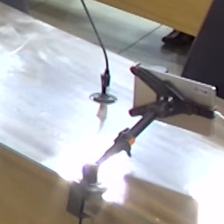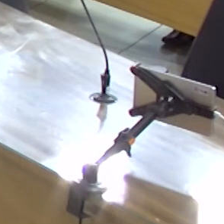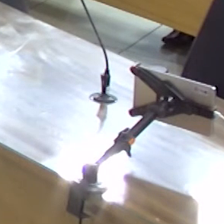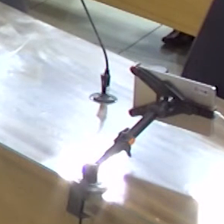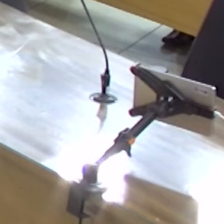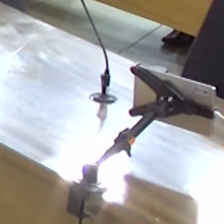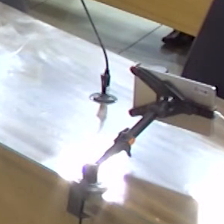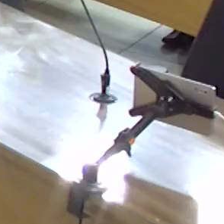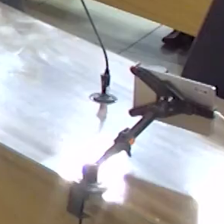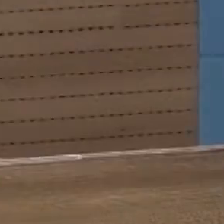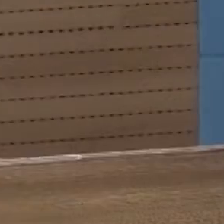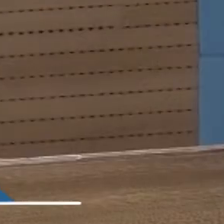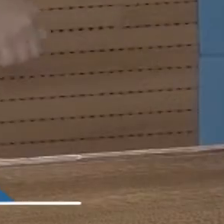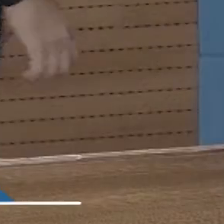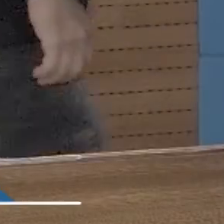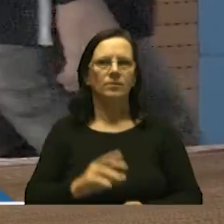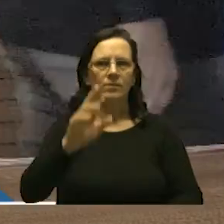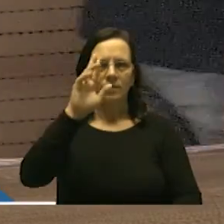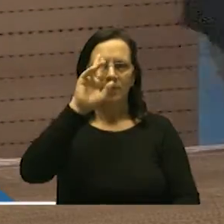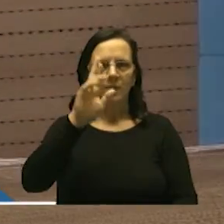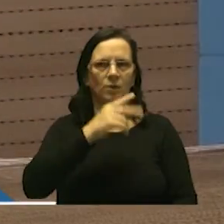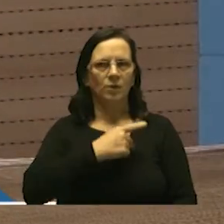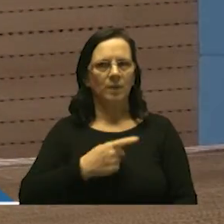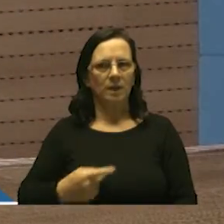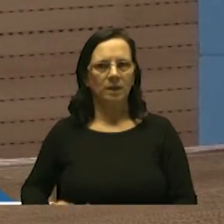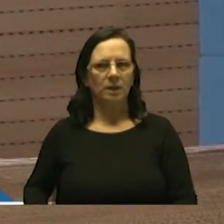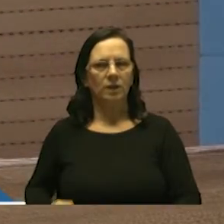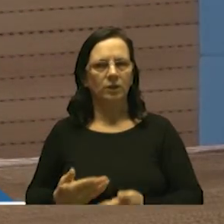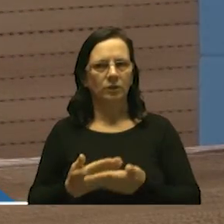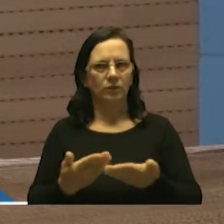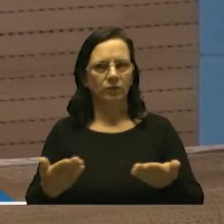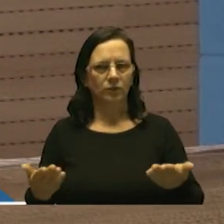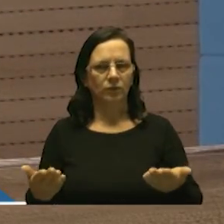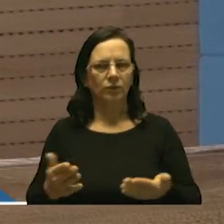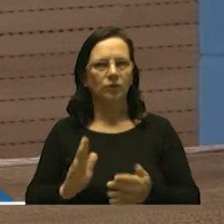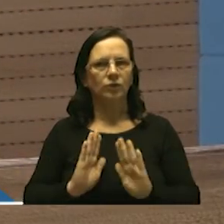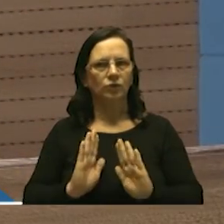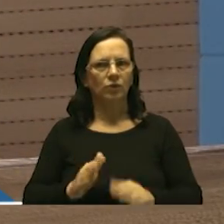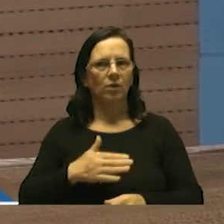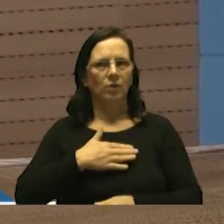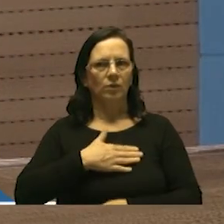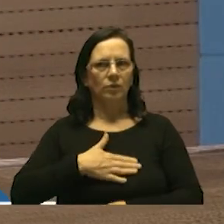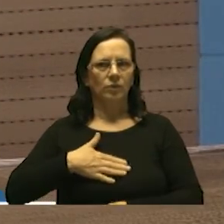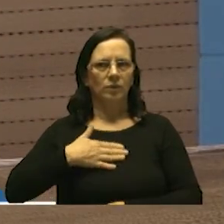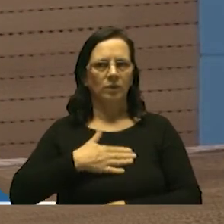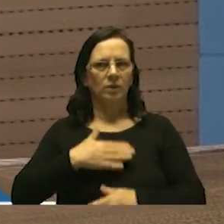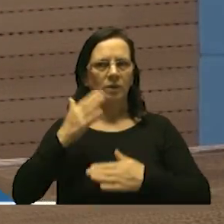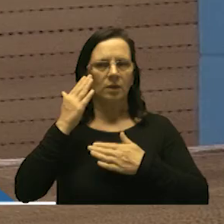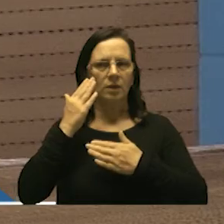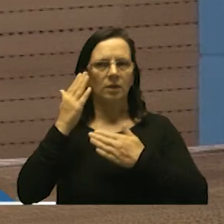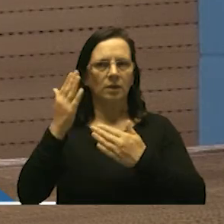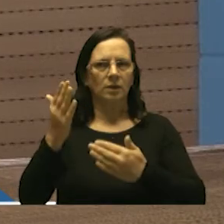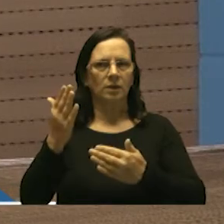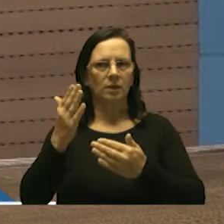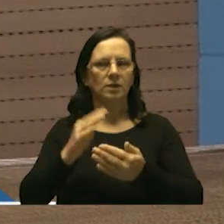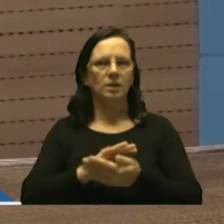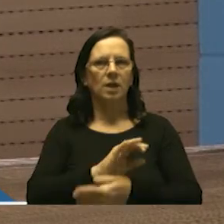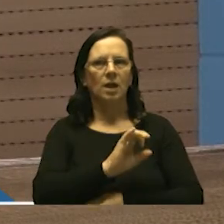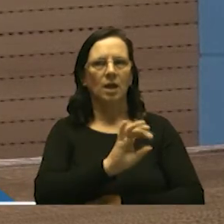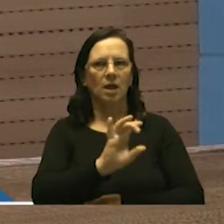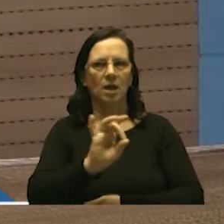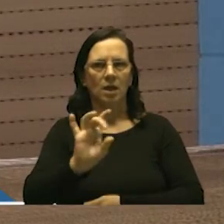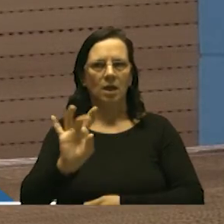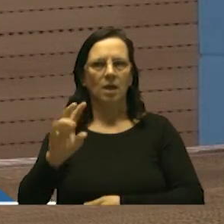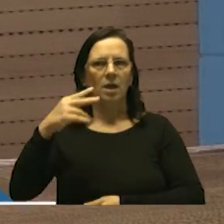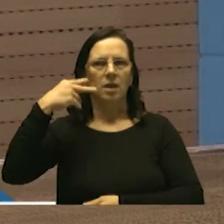senhor presidente nobres vereadores senhoras senhoras desde já eu gostaria de agradecer a cada nobre